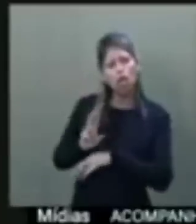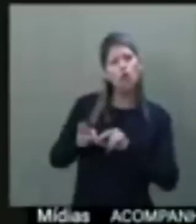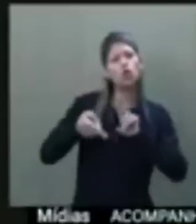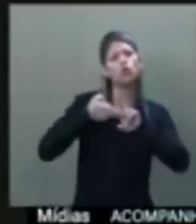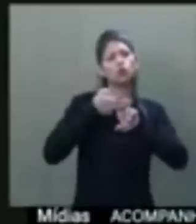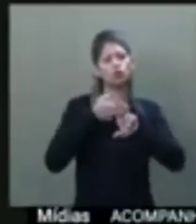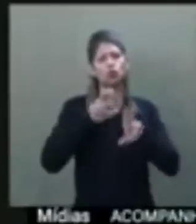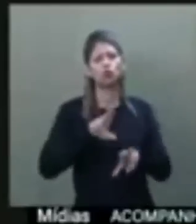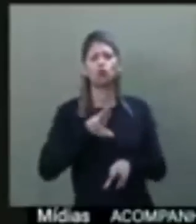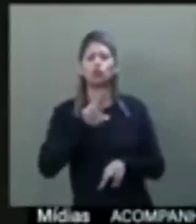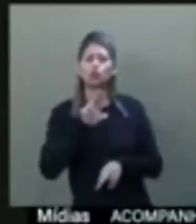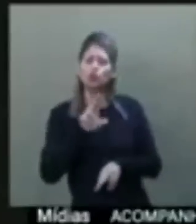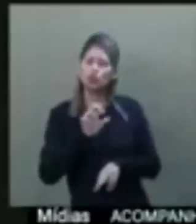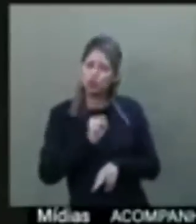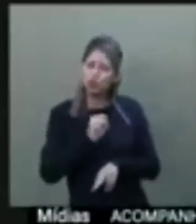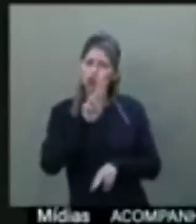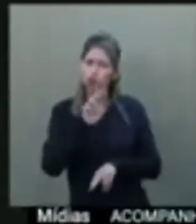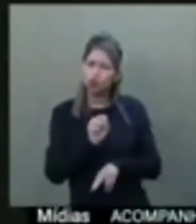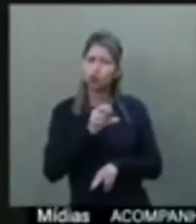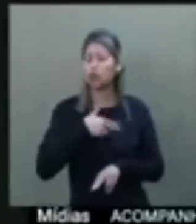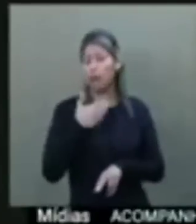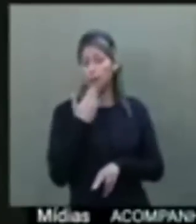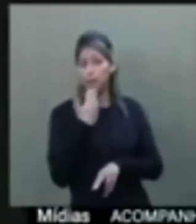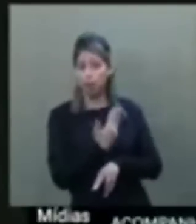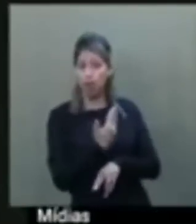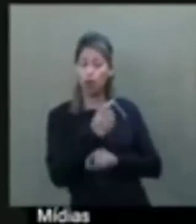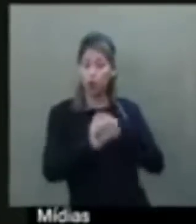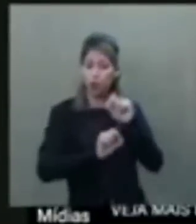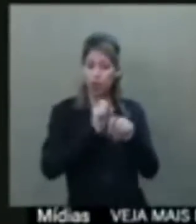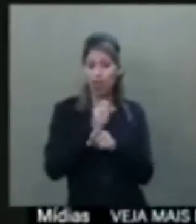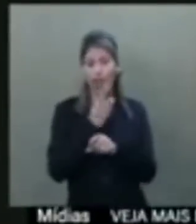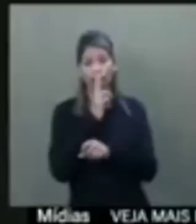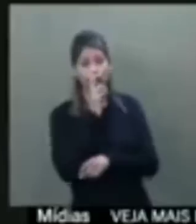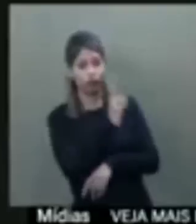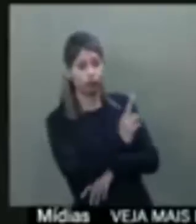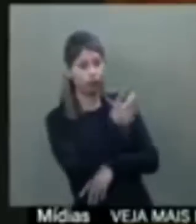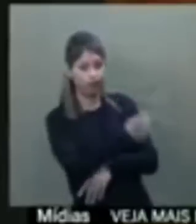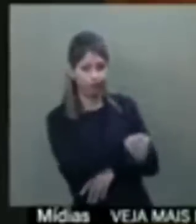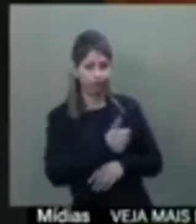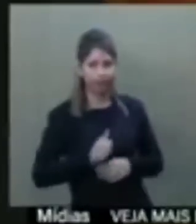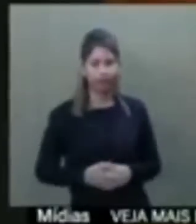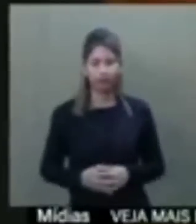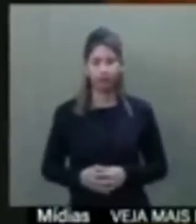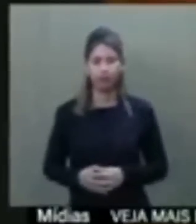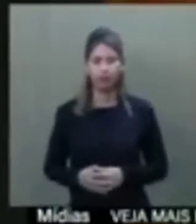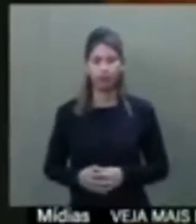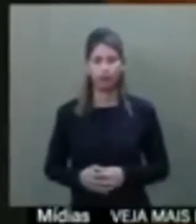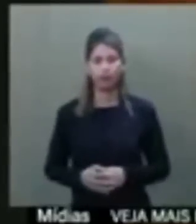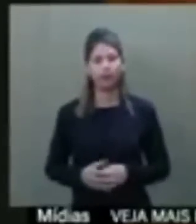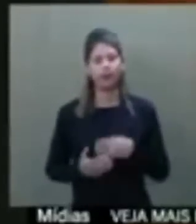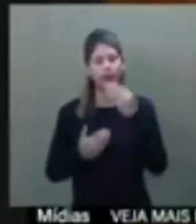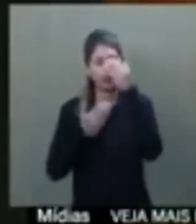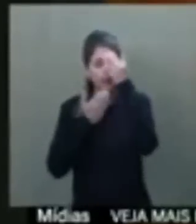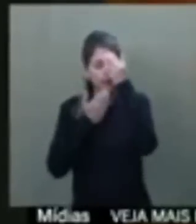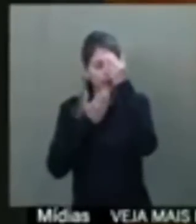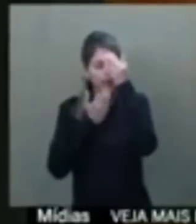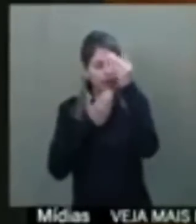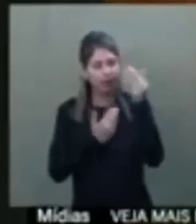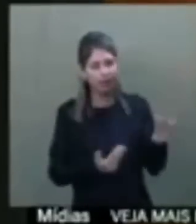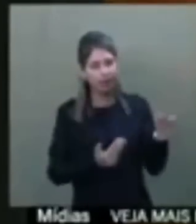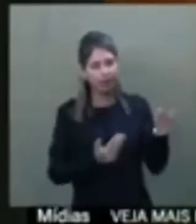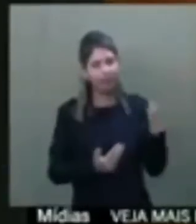Então, estou aqui, faço minhas palavras de Vossa Excelência e espero ter respondido ao senador Flávio Arnes. Obrigado, senador